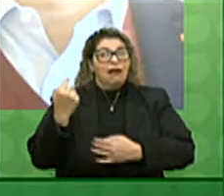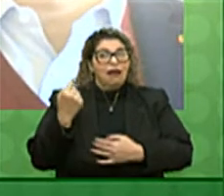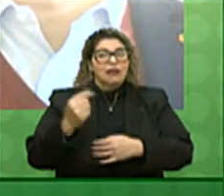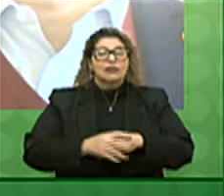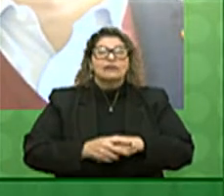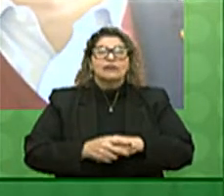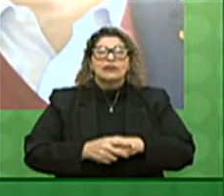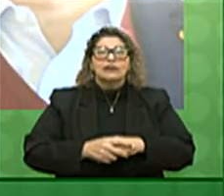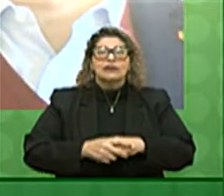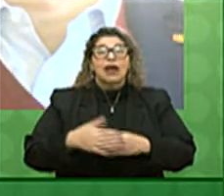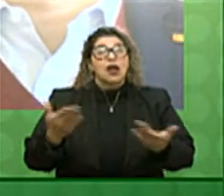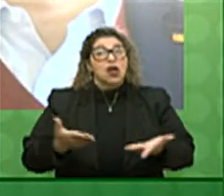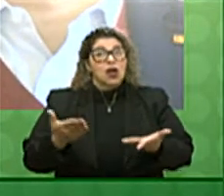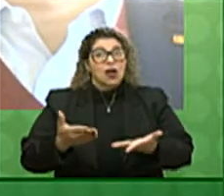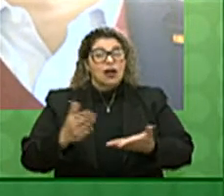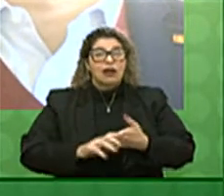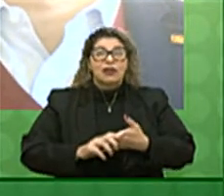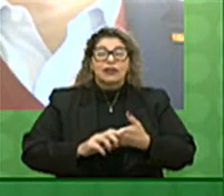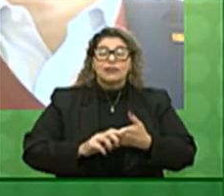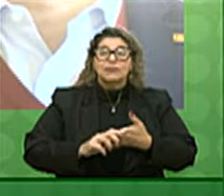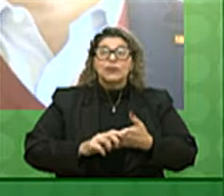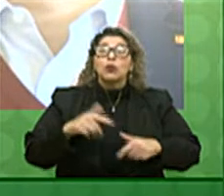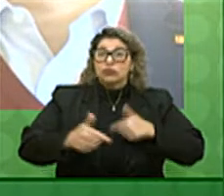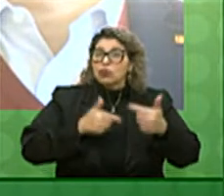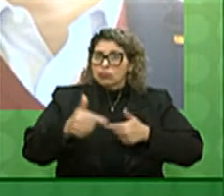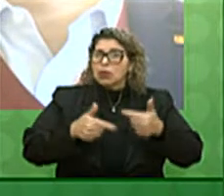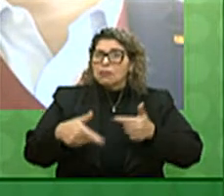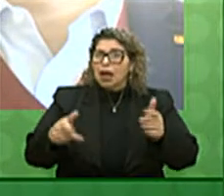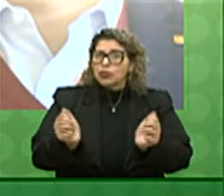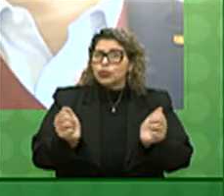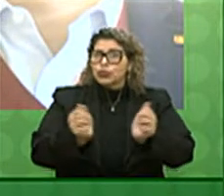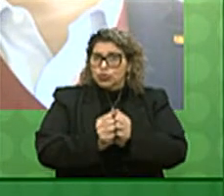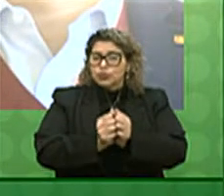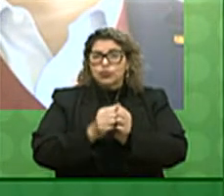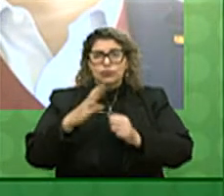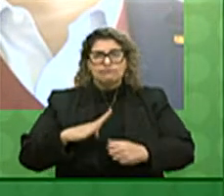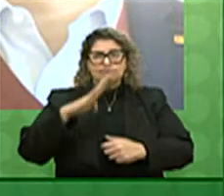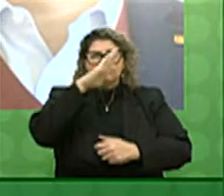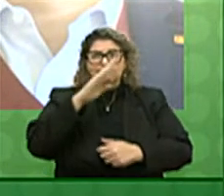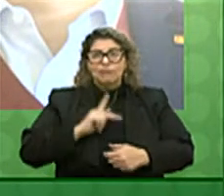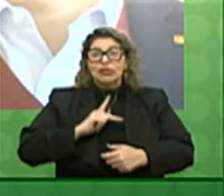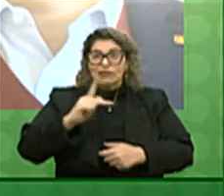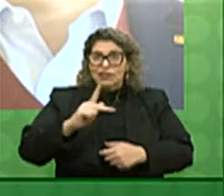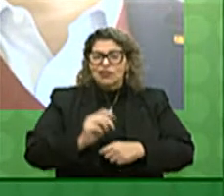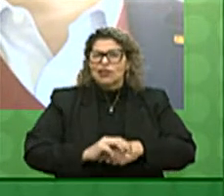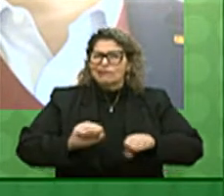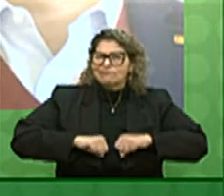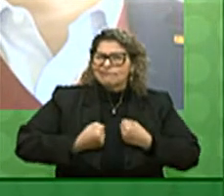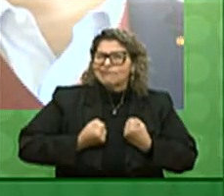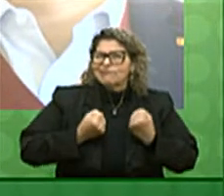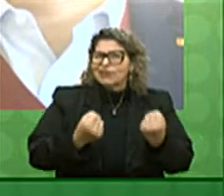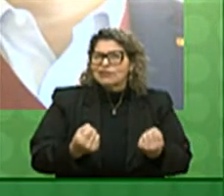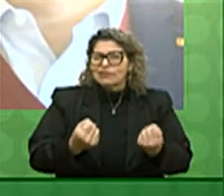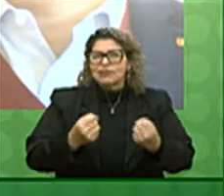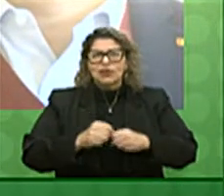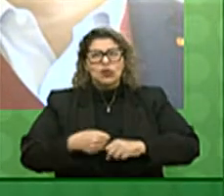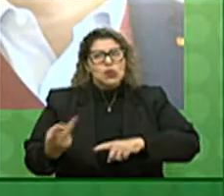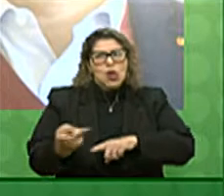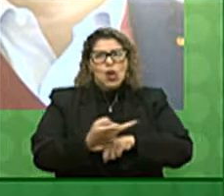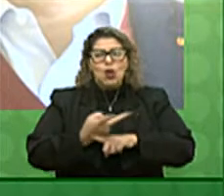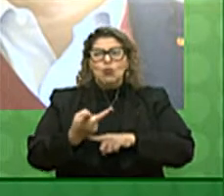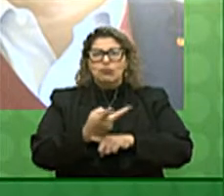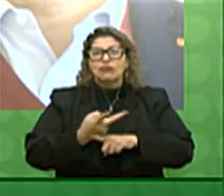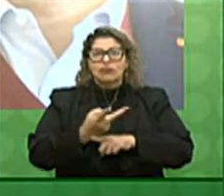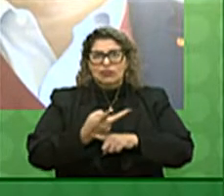seu trabalho ao lado do presidente Jair Bolsonaro, a sua dedicação, o seu empenho nessa busca